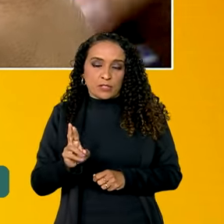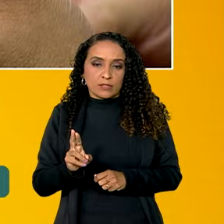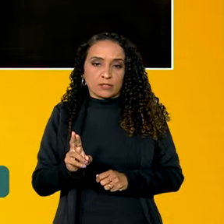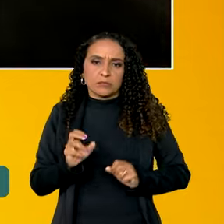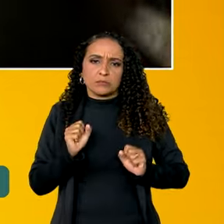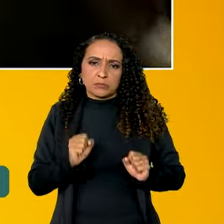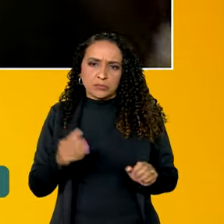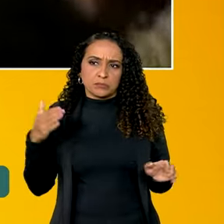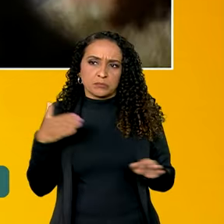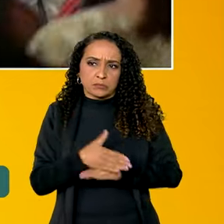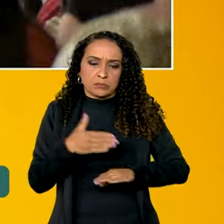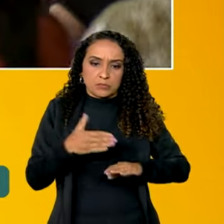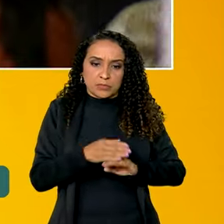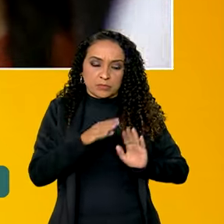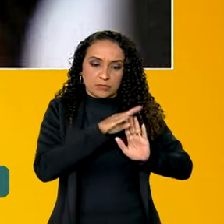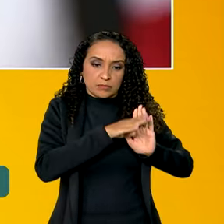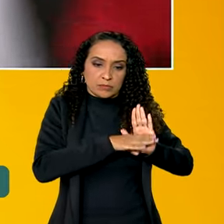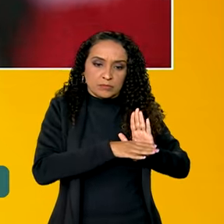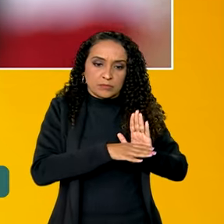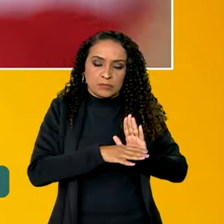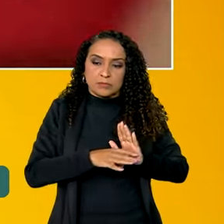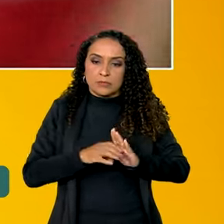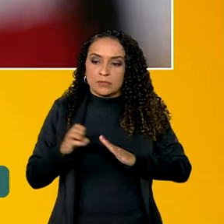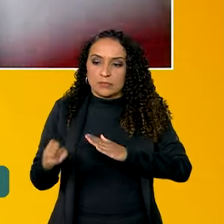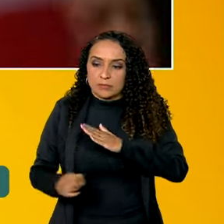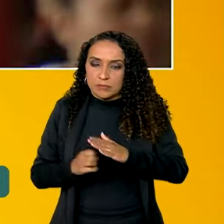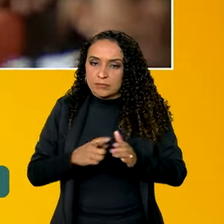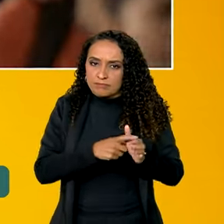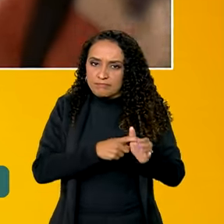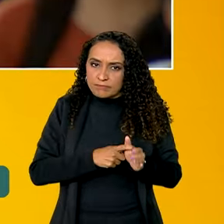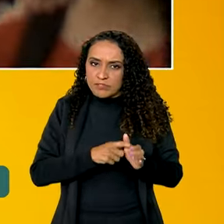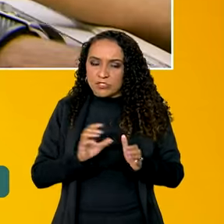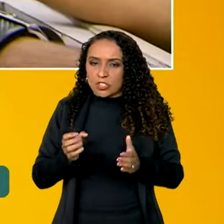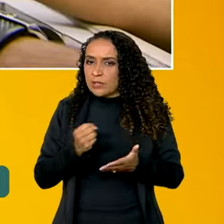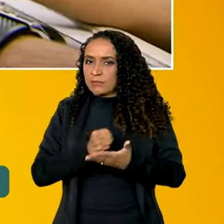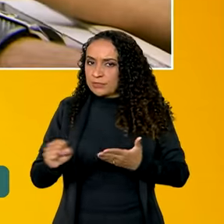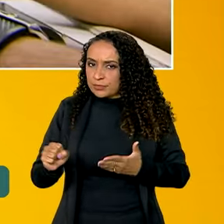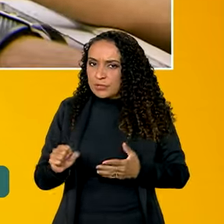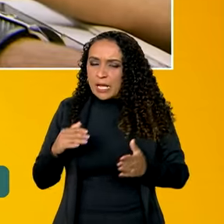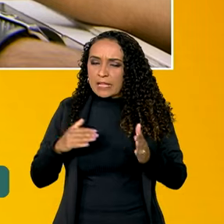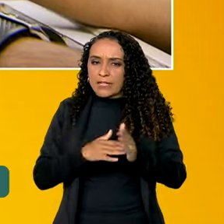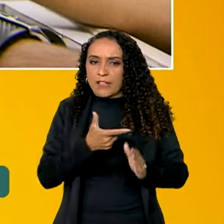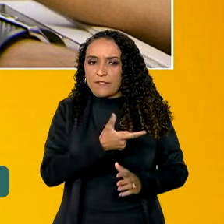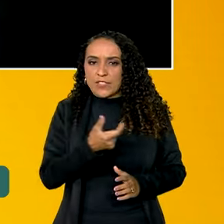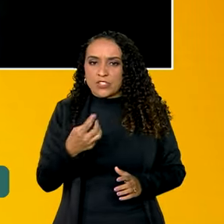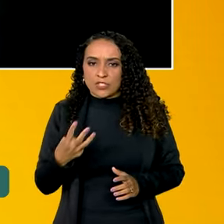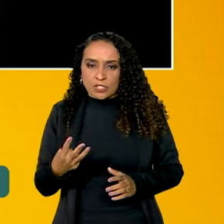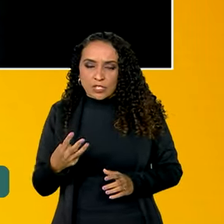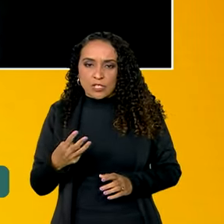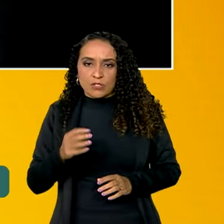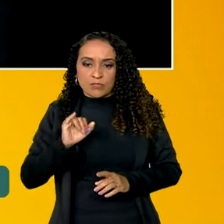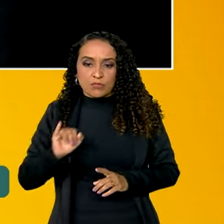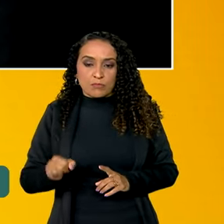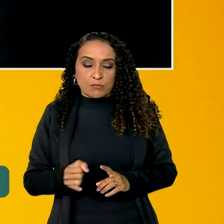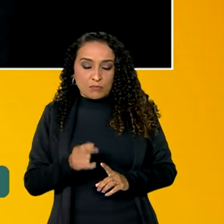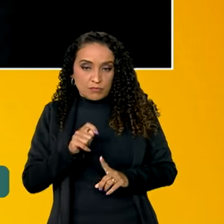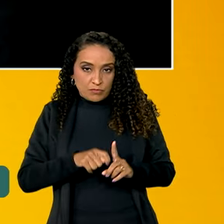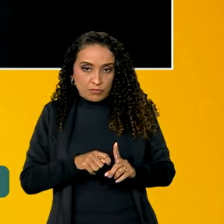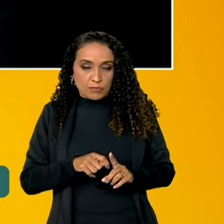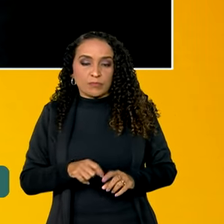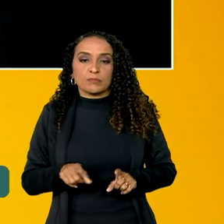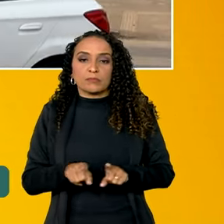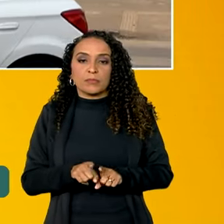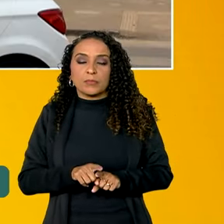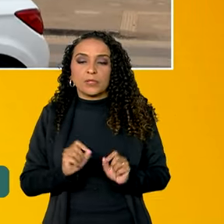Podem participar do programa empresas com dívidas vencidas até o dia 23 de janeiro. Além